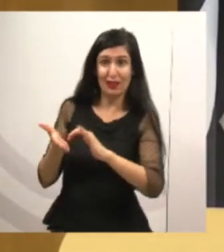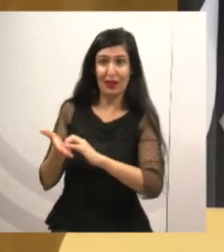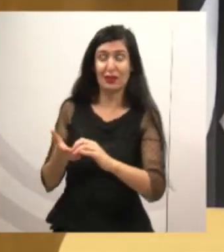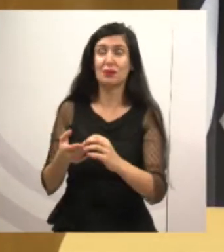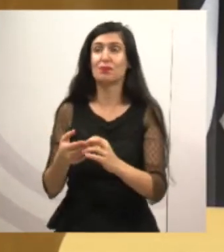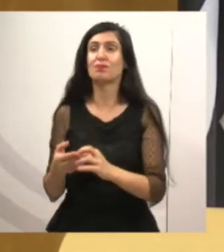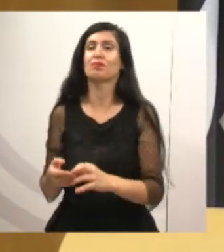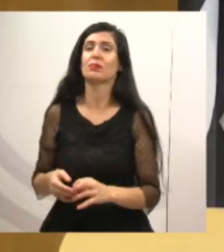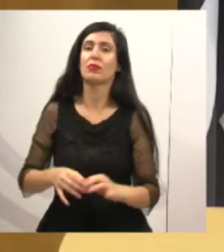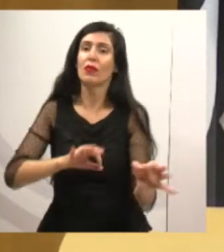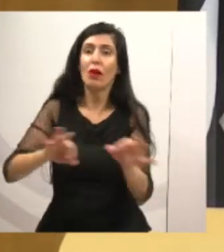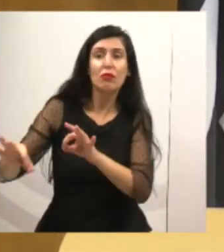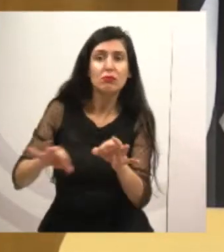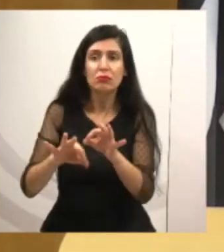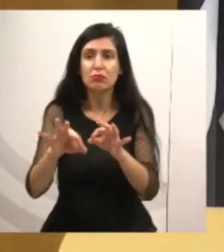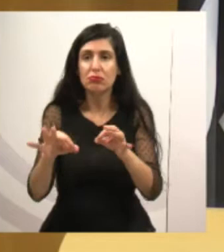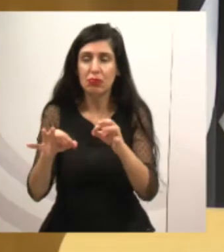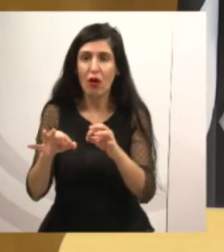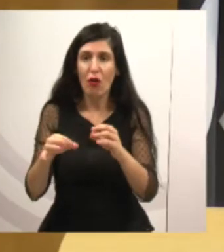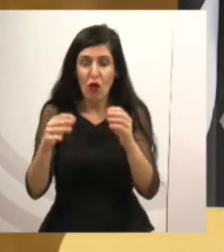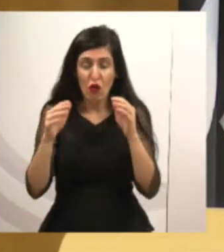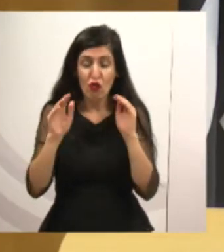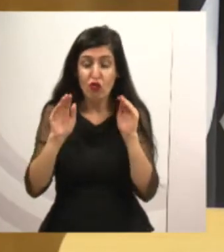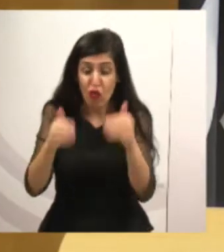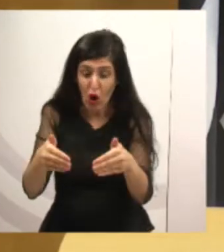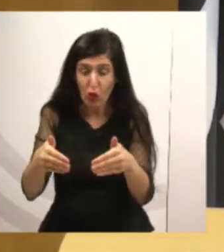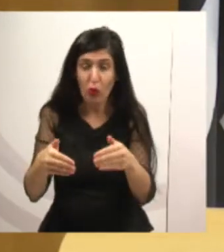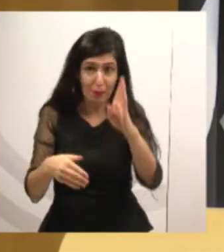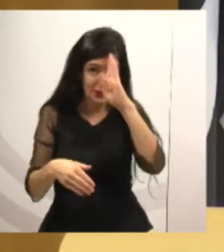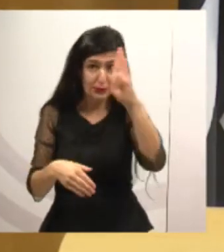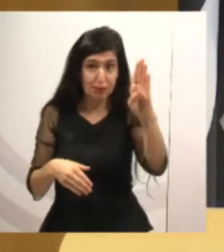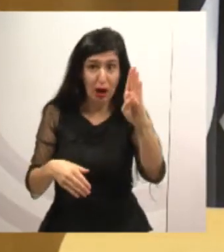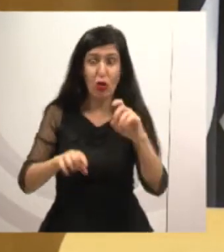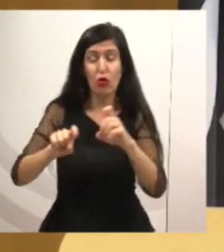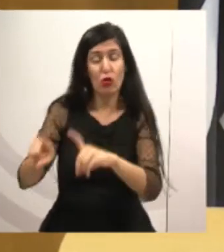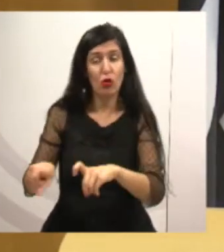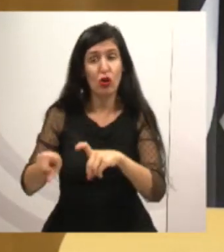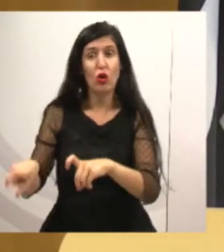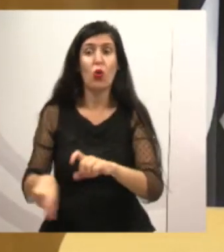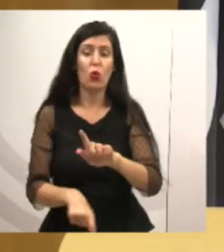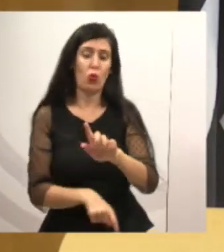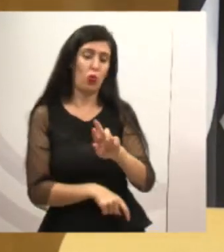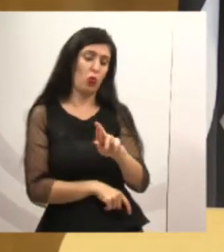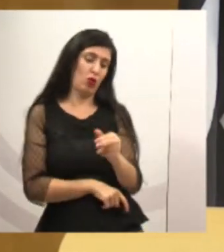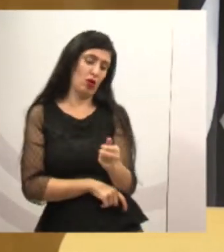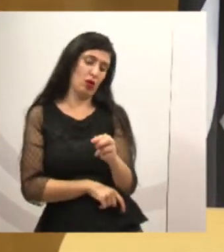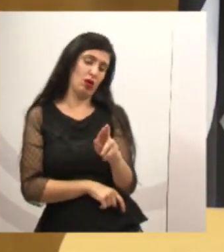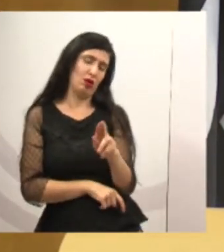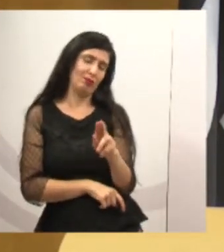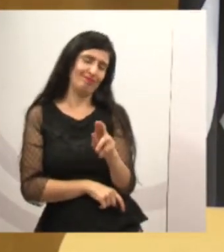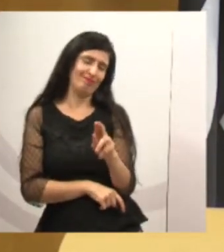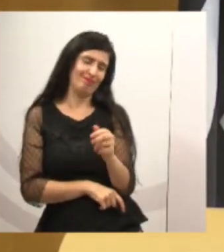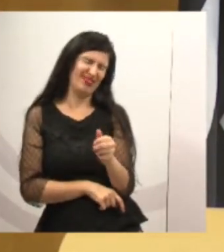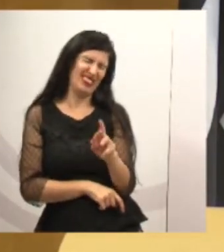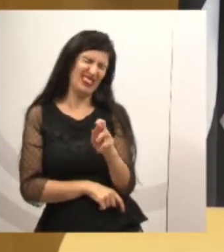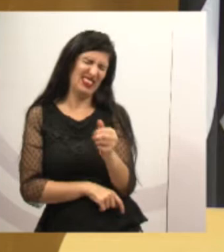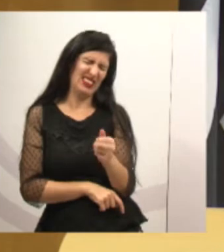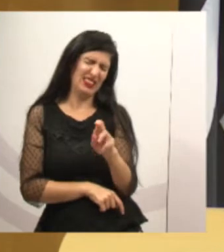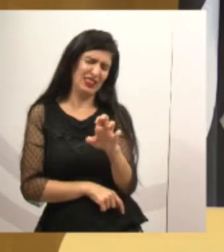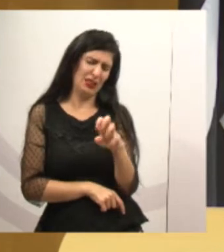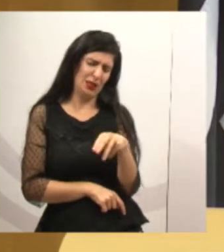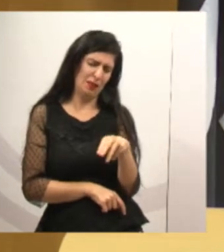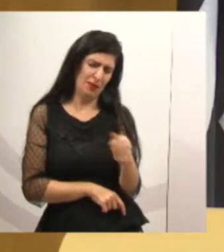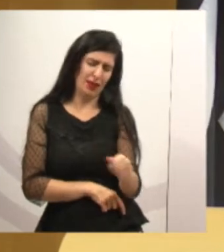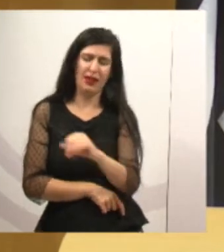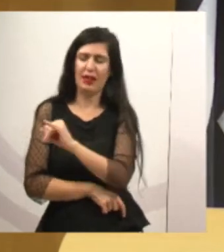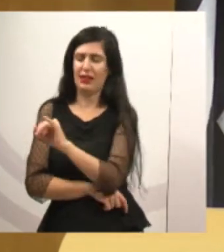para esses bairros que têm essa grande necessidade. Por exemplo, Chacra Guararema, como eu citei, Verenei Ijal e Irajá, e também o Jardim